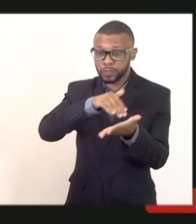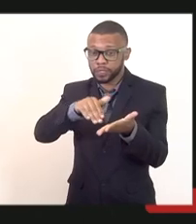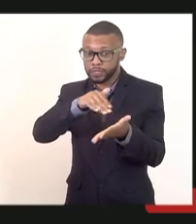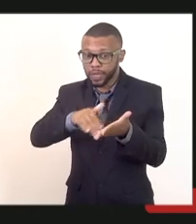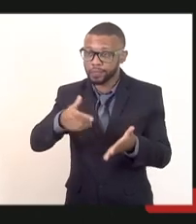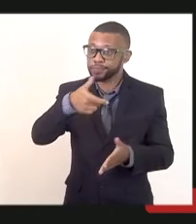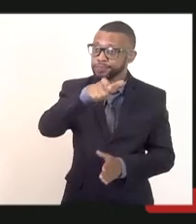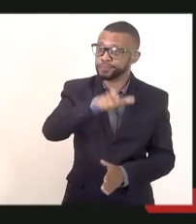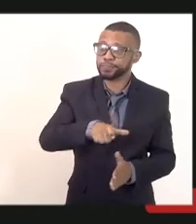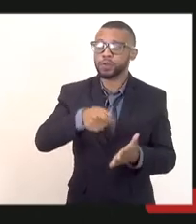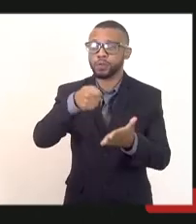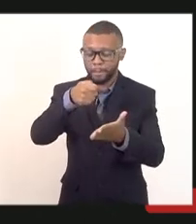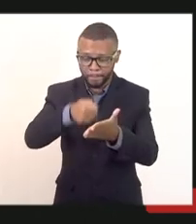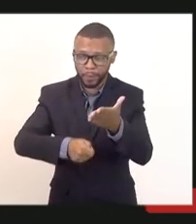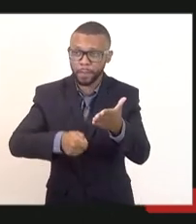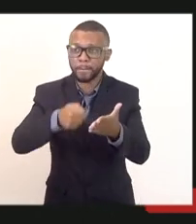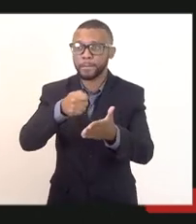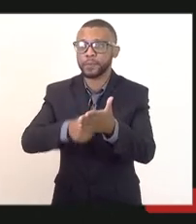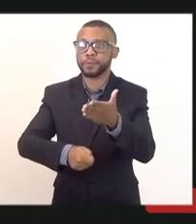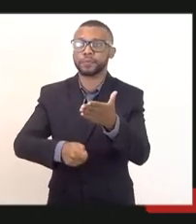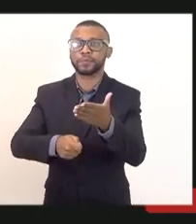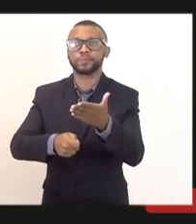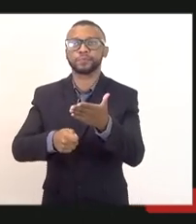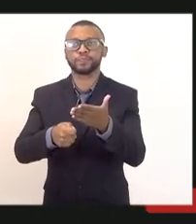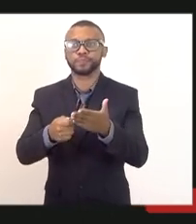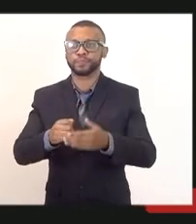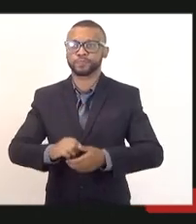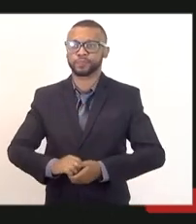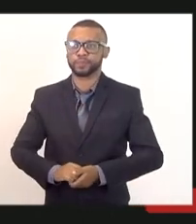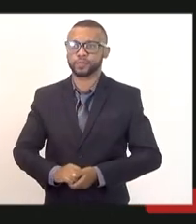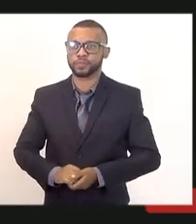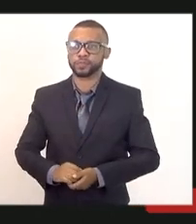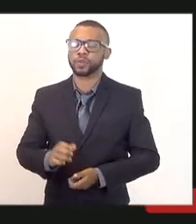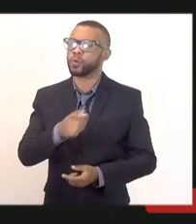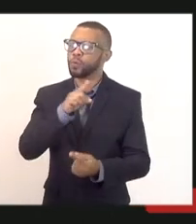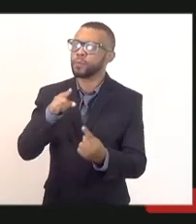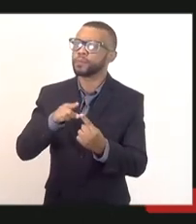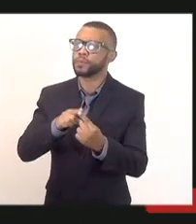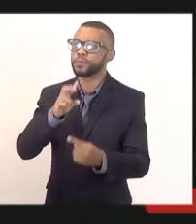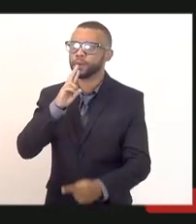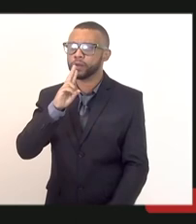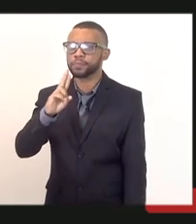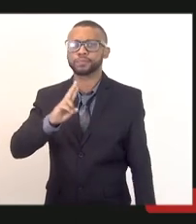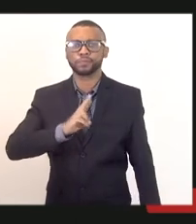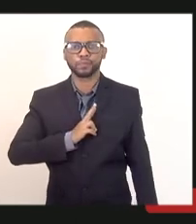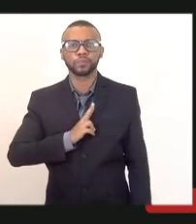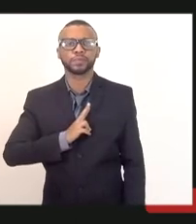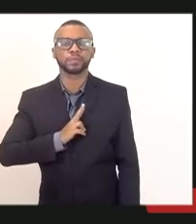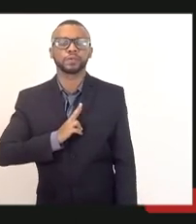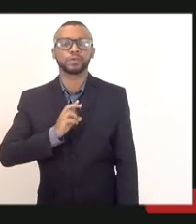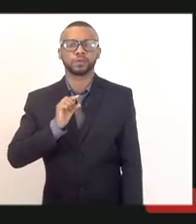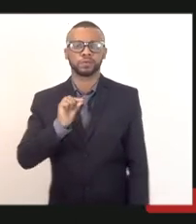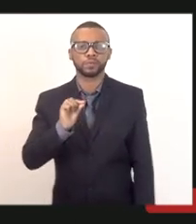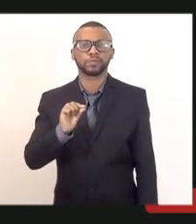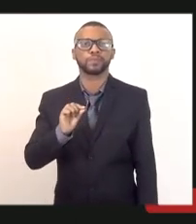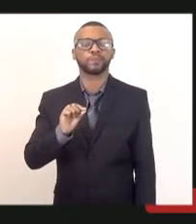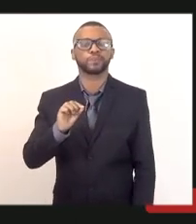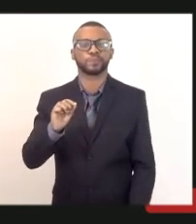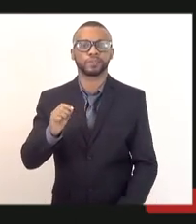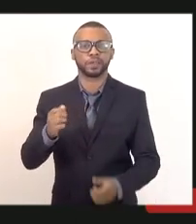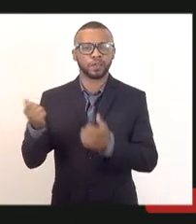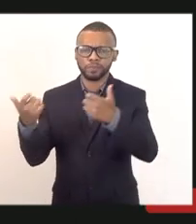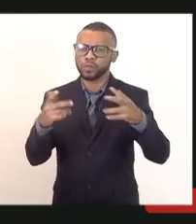para dar uma qualidade melhor para os bombeiros e os seus familiares. Falando sobre